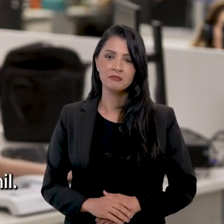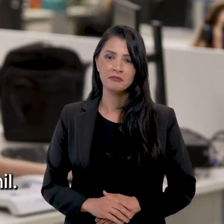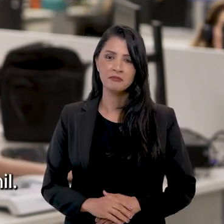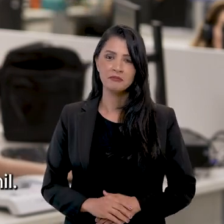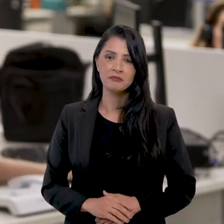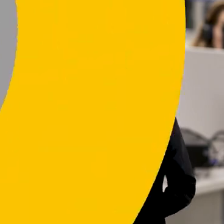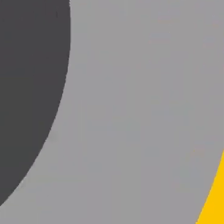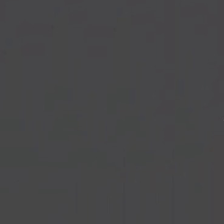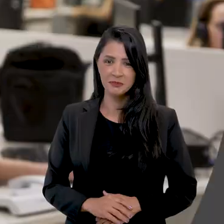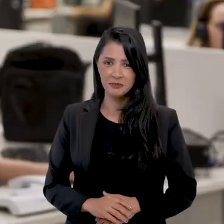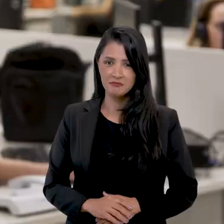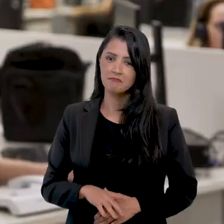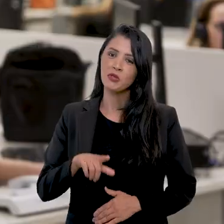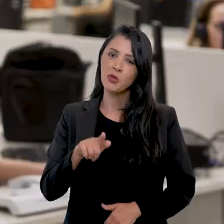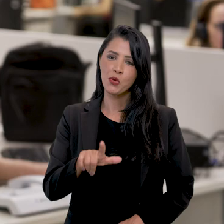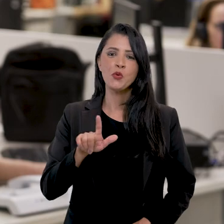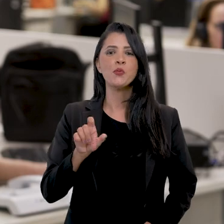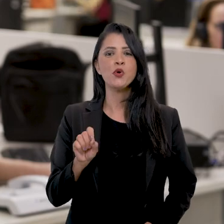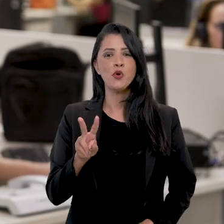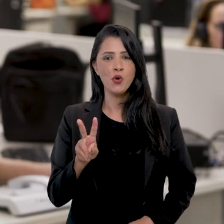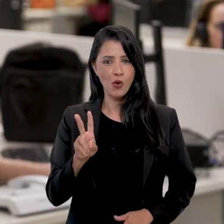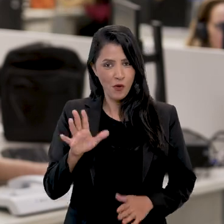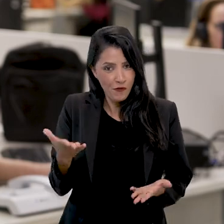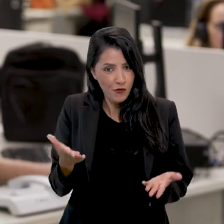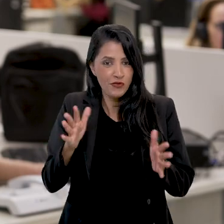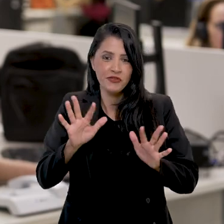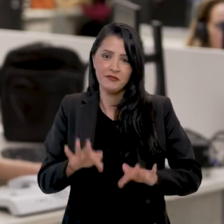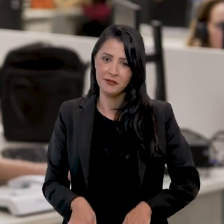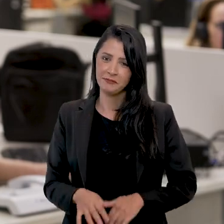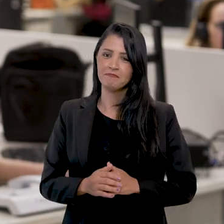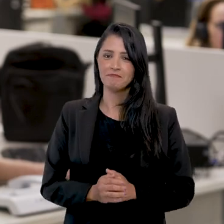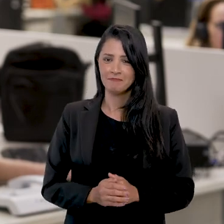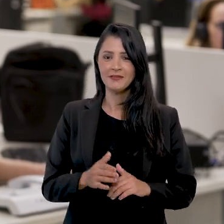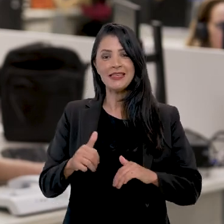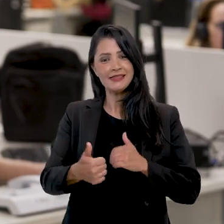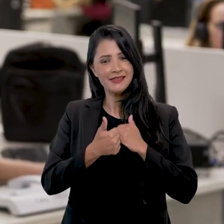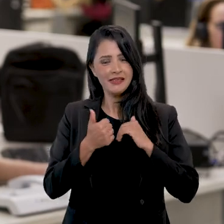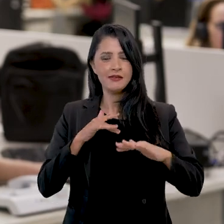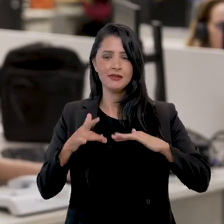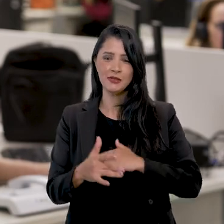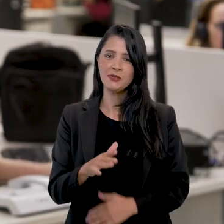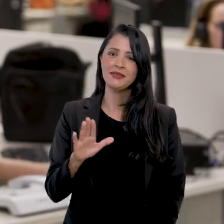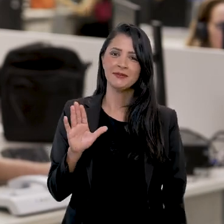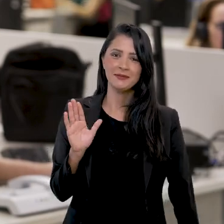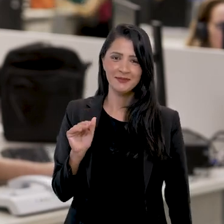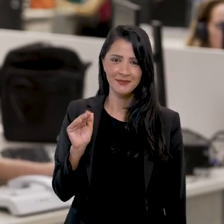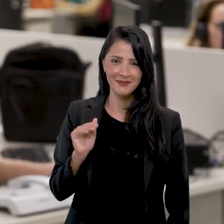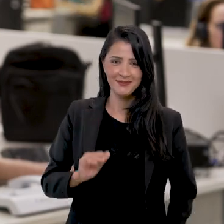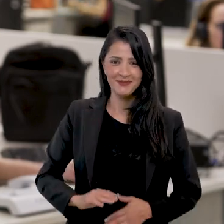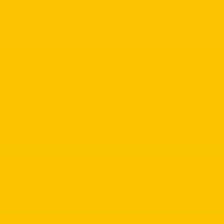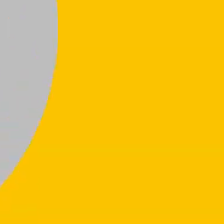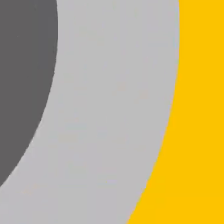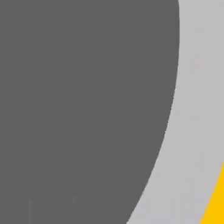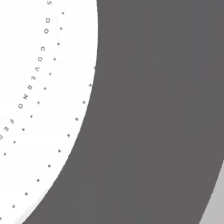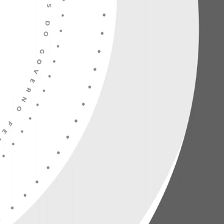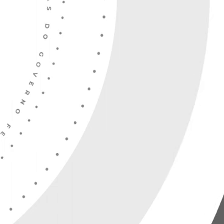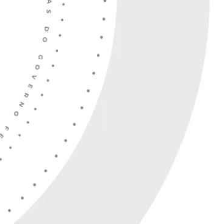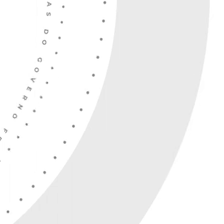mil. E o Ponto Gov de hoje fica por aqui. Sigam com a gente nas redes sociais.